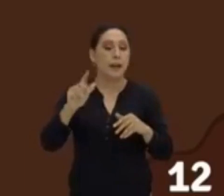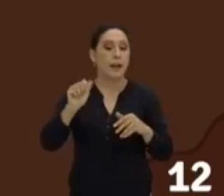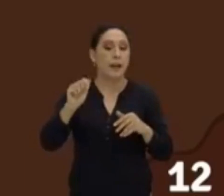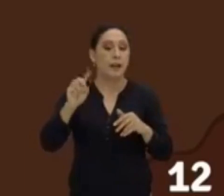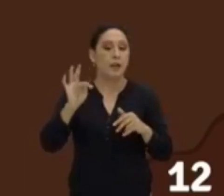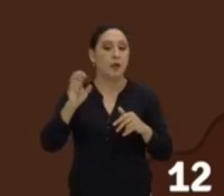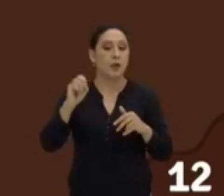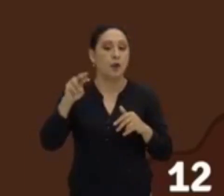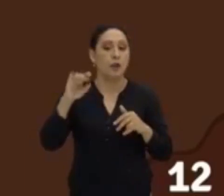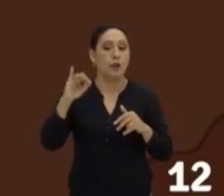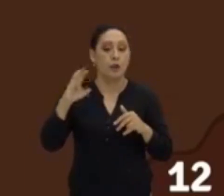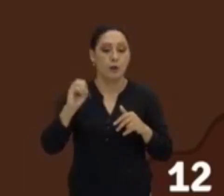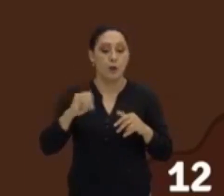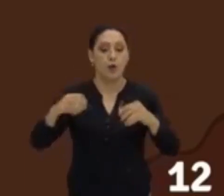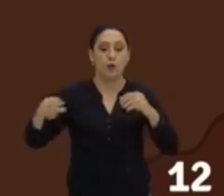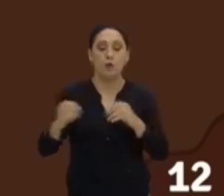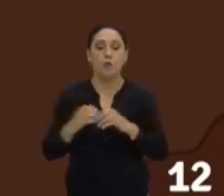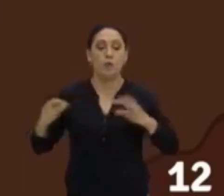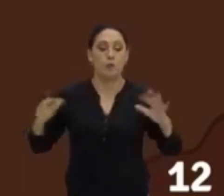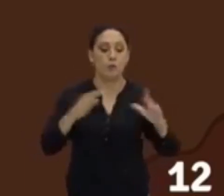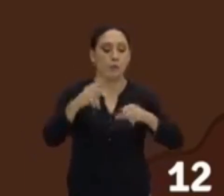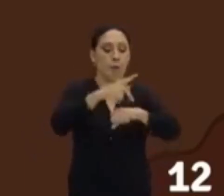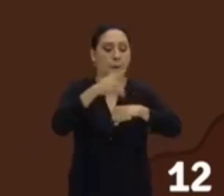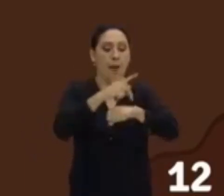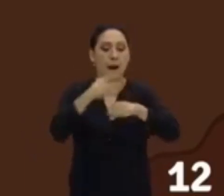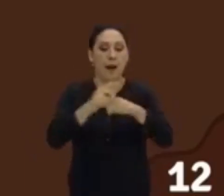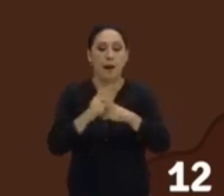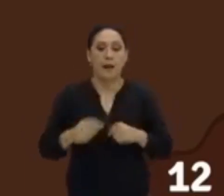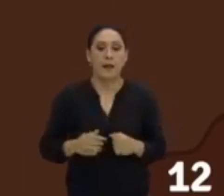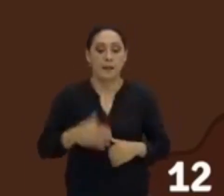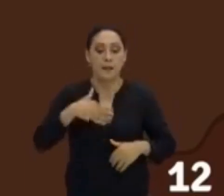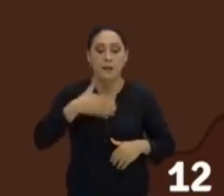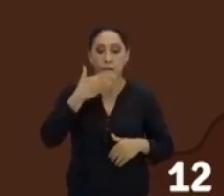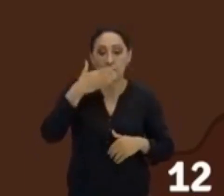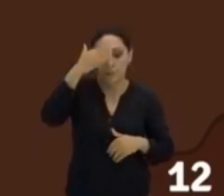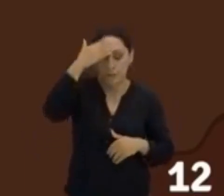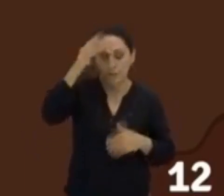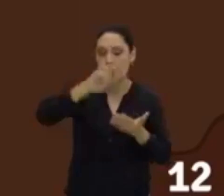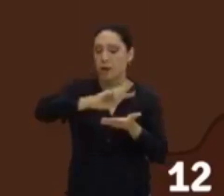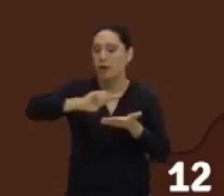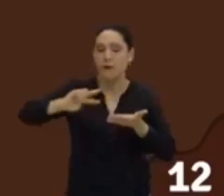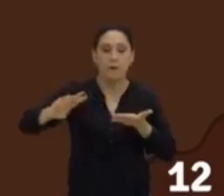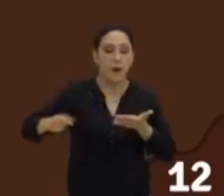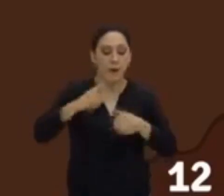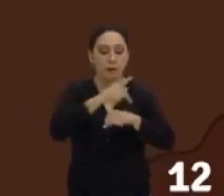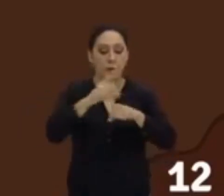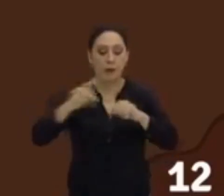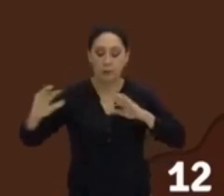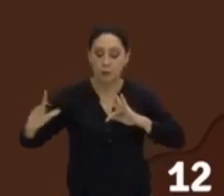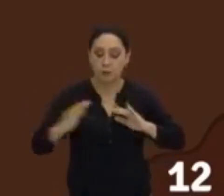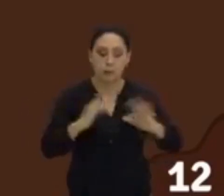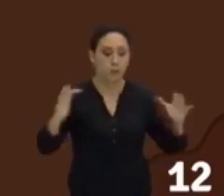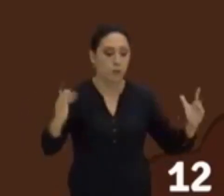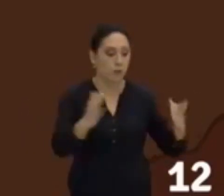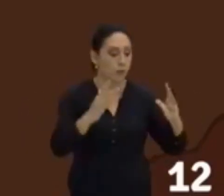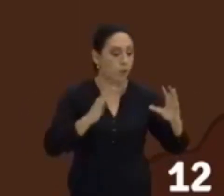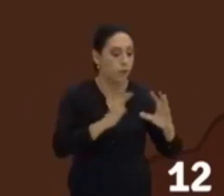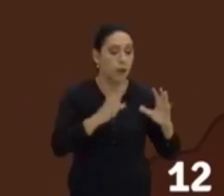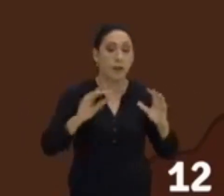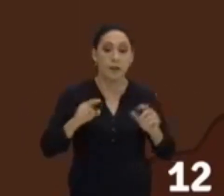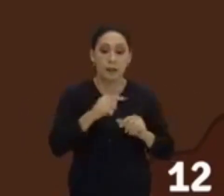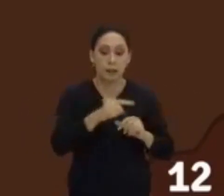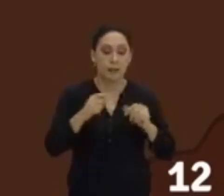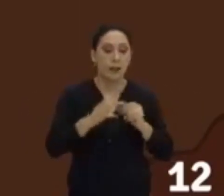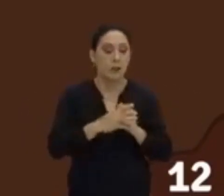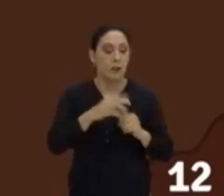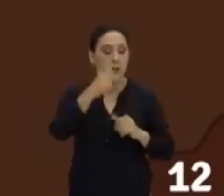países árabes vizinhos, do Egito, da Jordânia, da Síria e etc. As pessoas desses